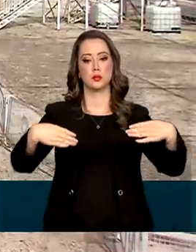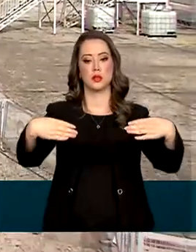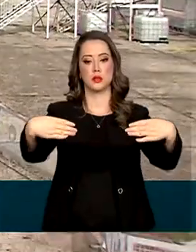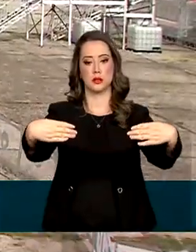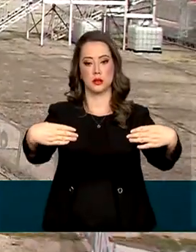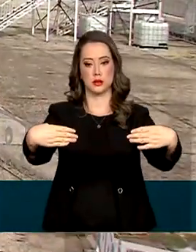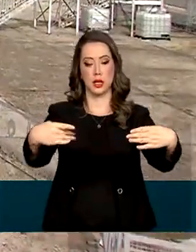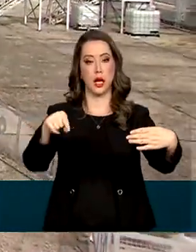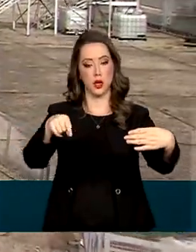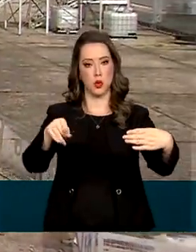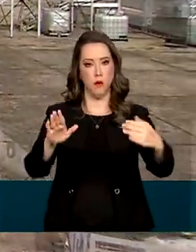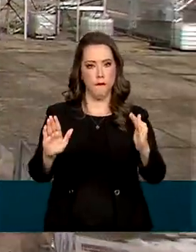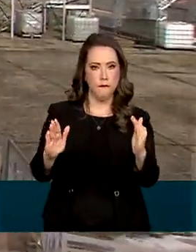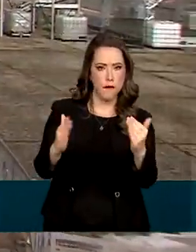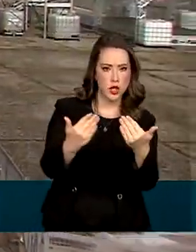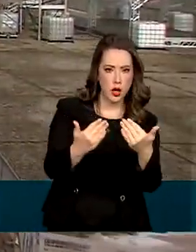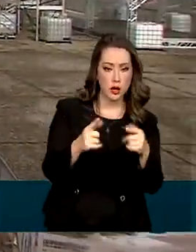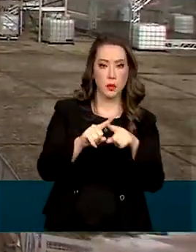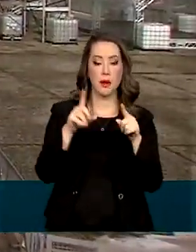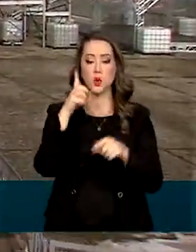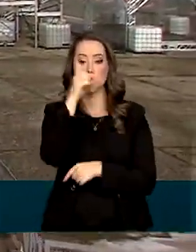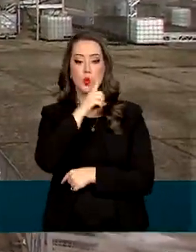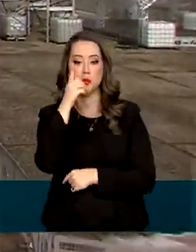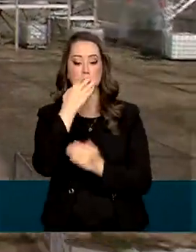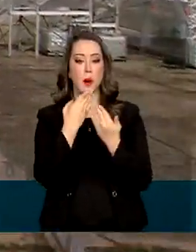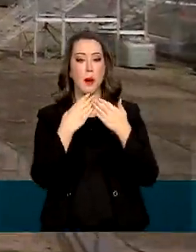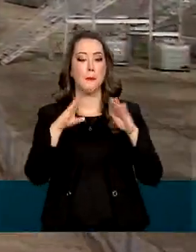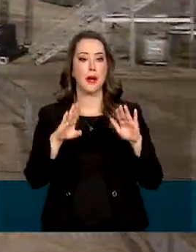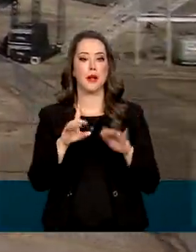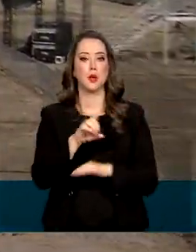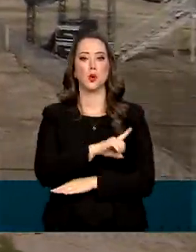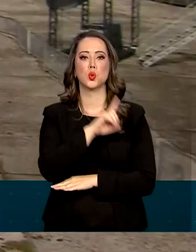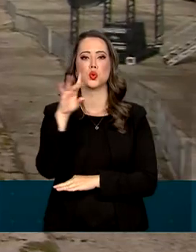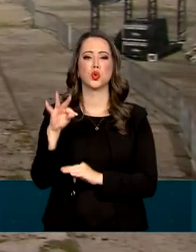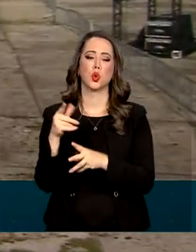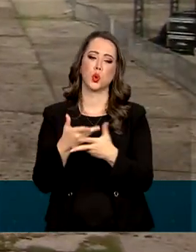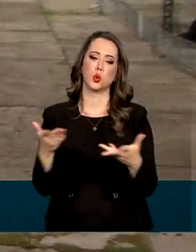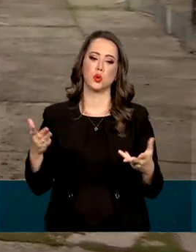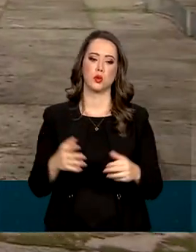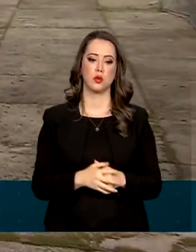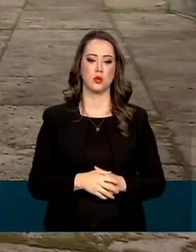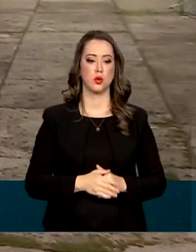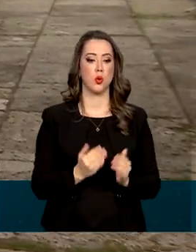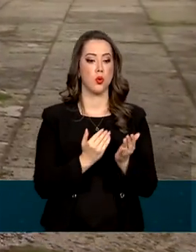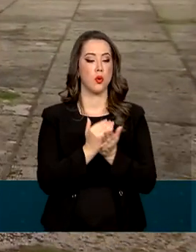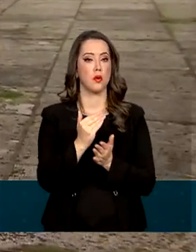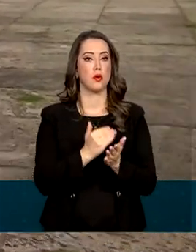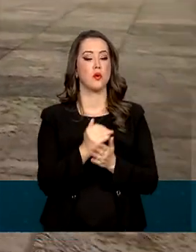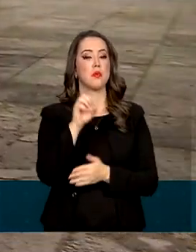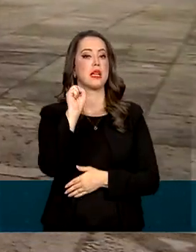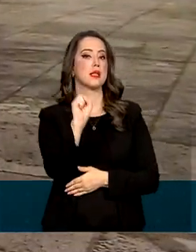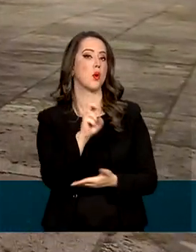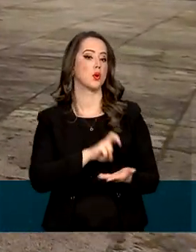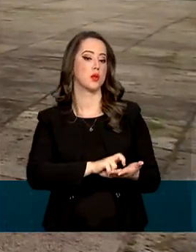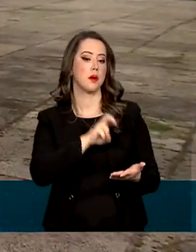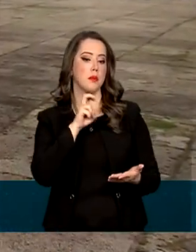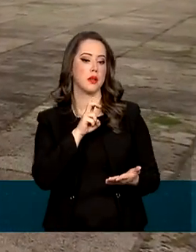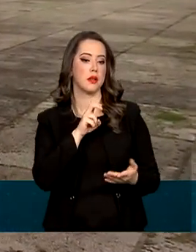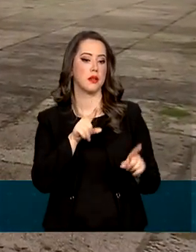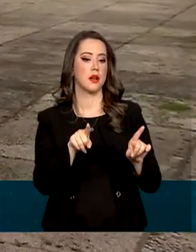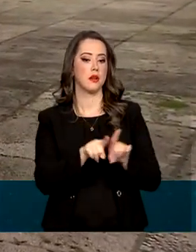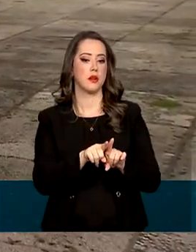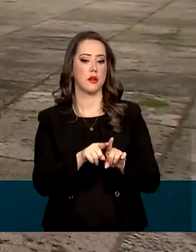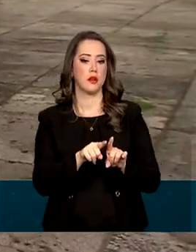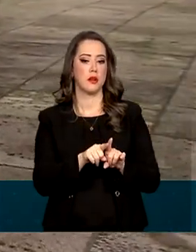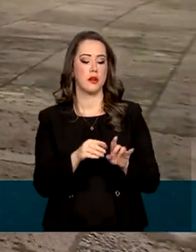acesso restrito, mas no domingo vai ficar aberta durante todo o dia. O acesso começa às 8 horas da manhã e permanece